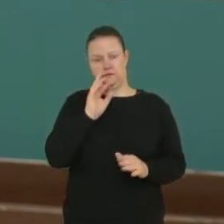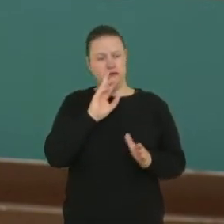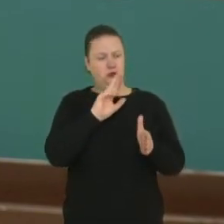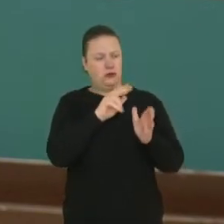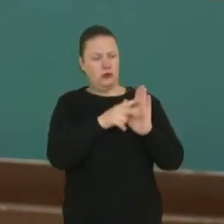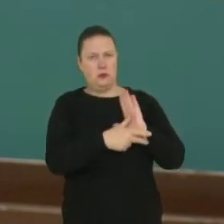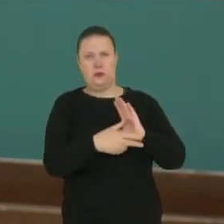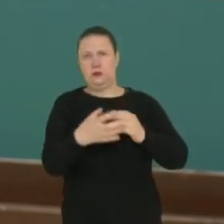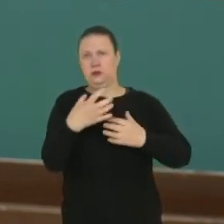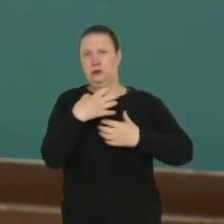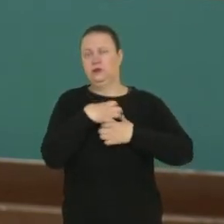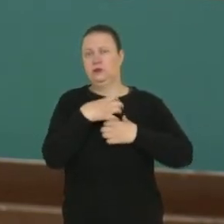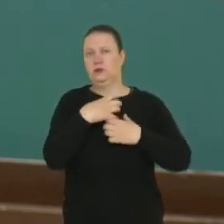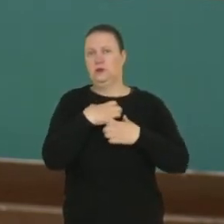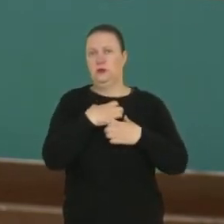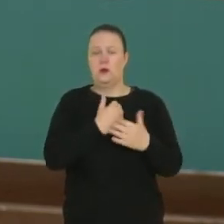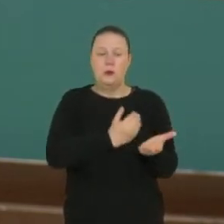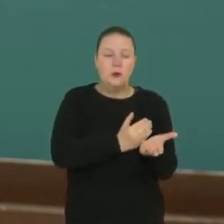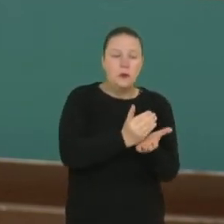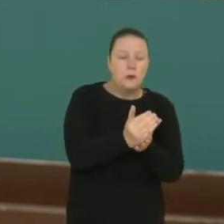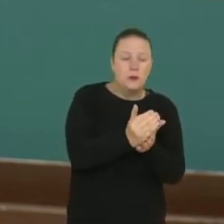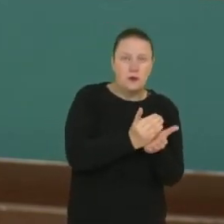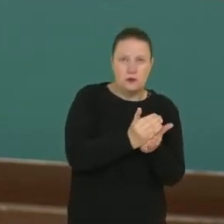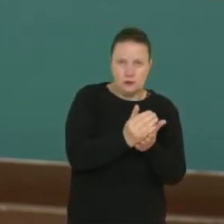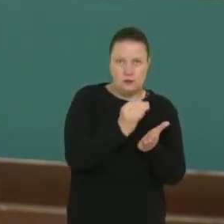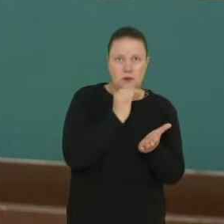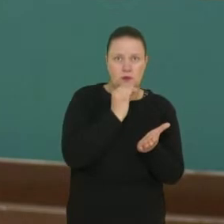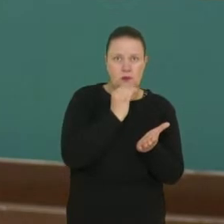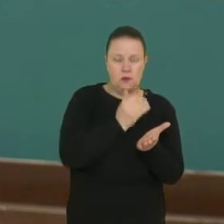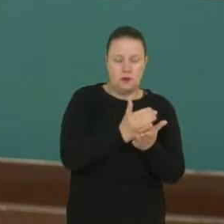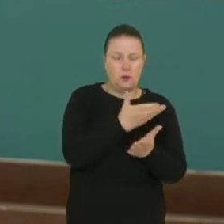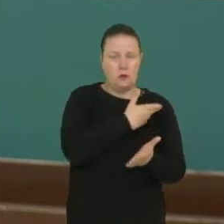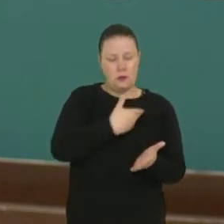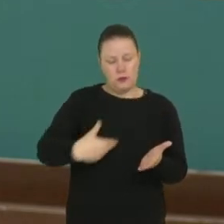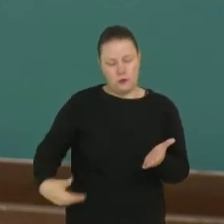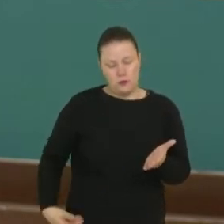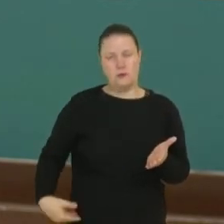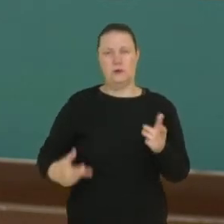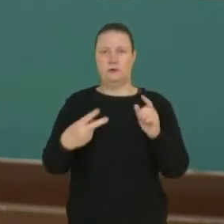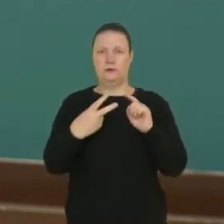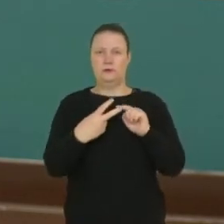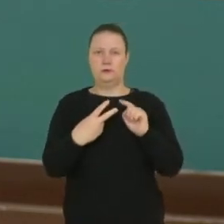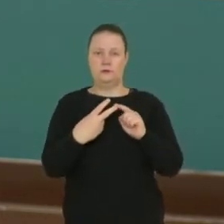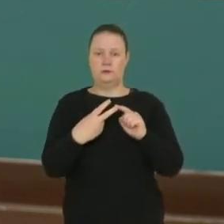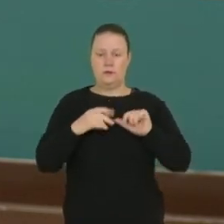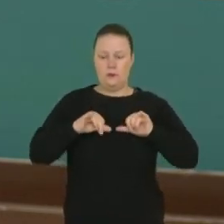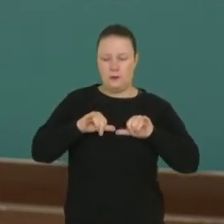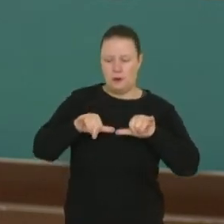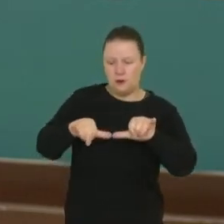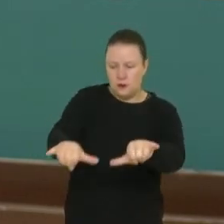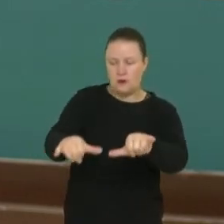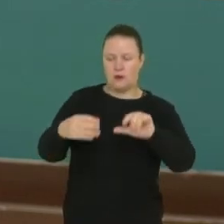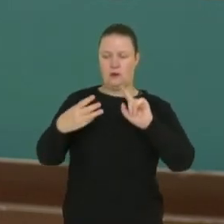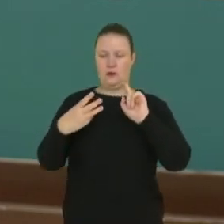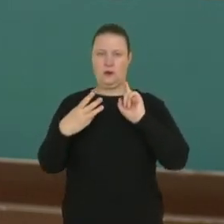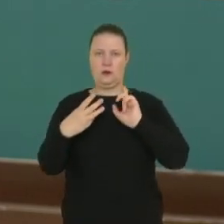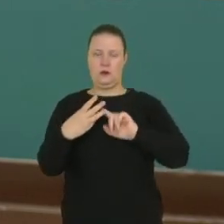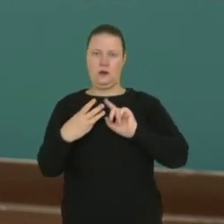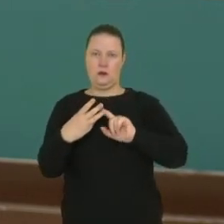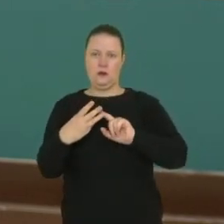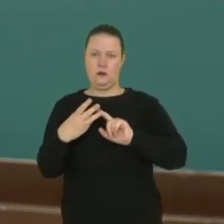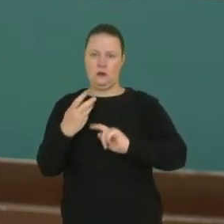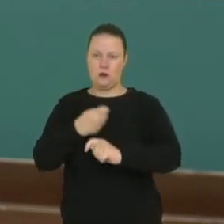formas, né? Desde ali, por exemplo, os órgãos públicos, os mercados, né? O